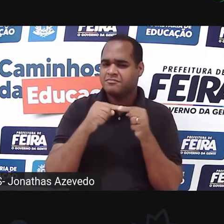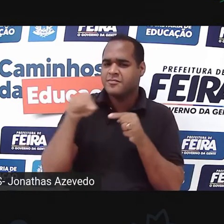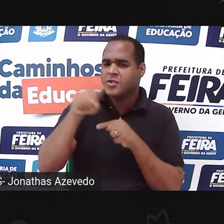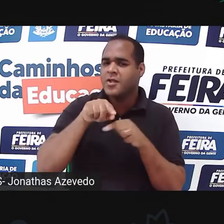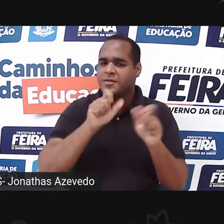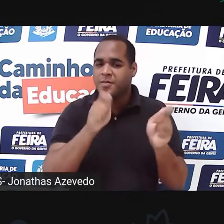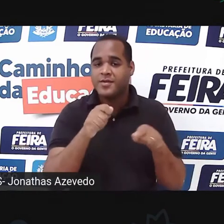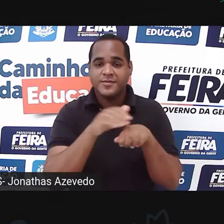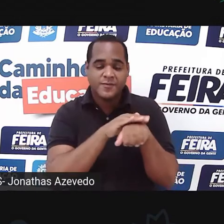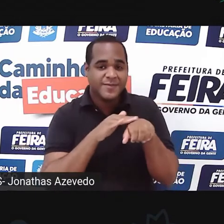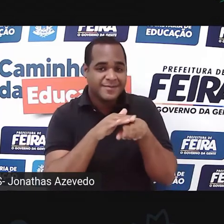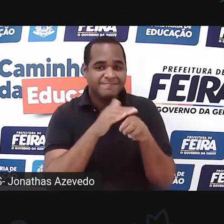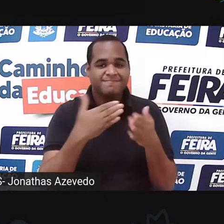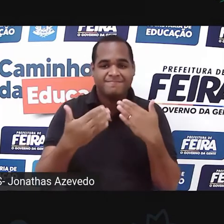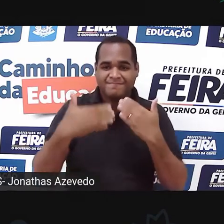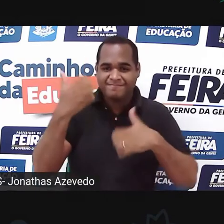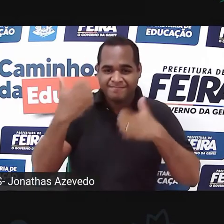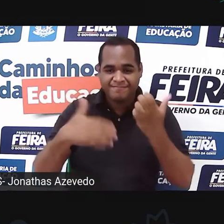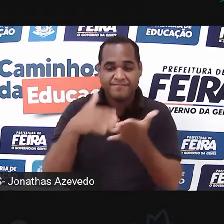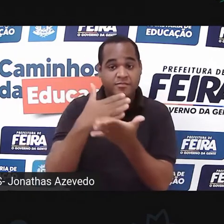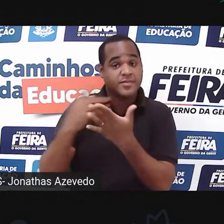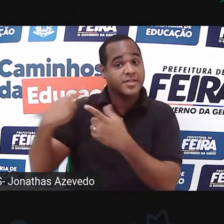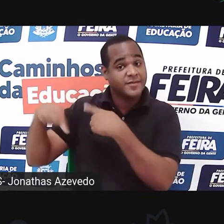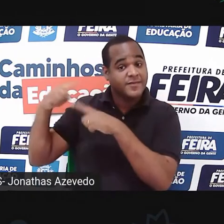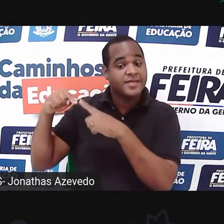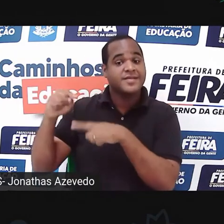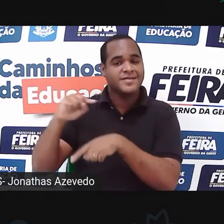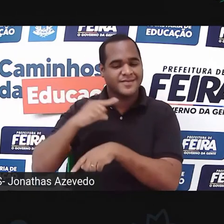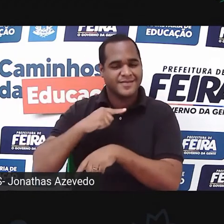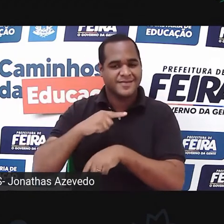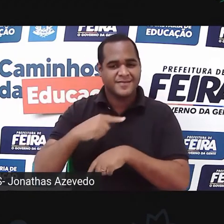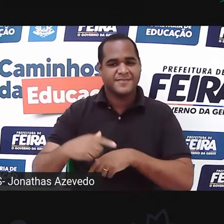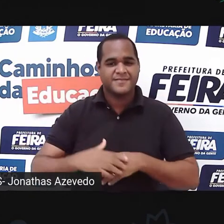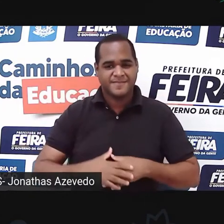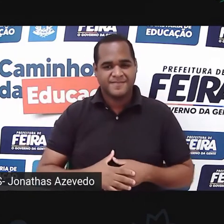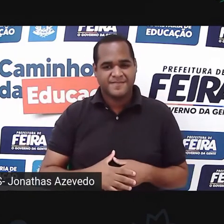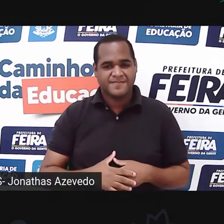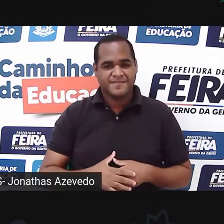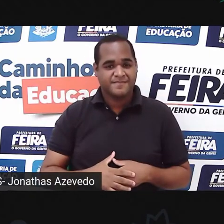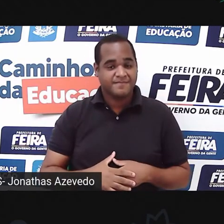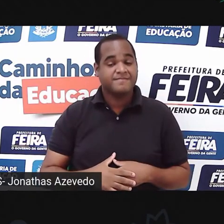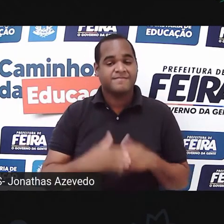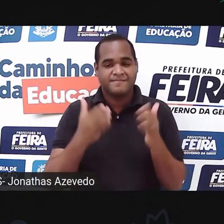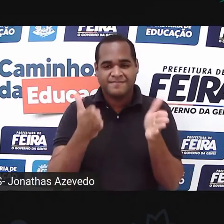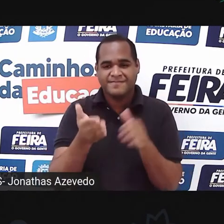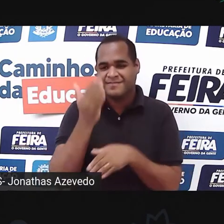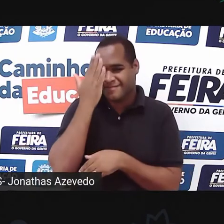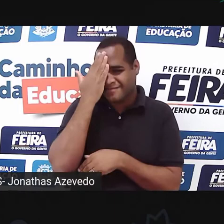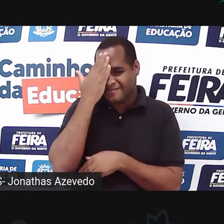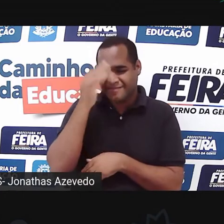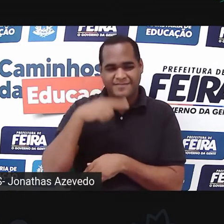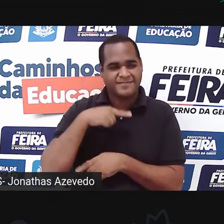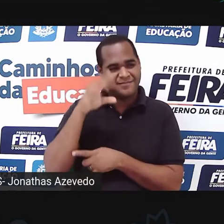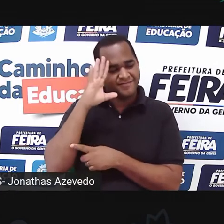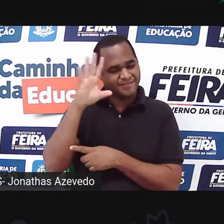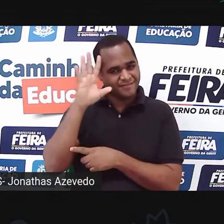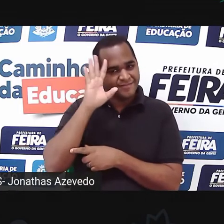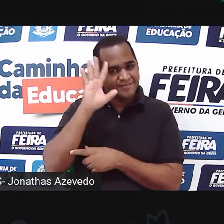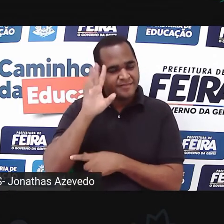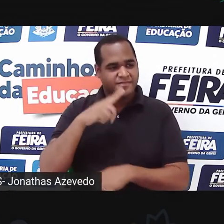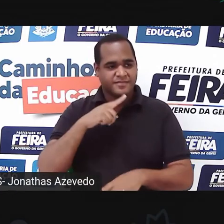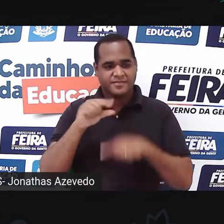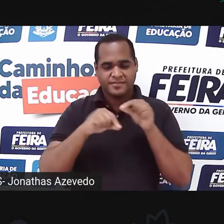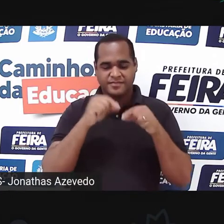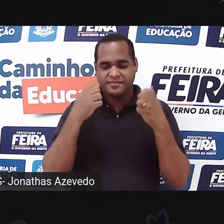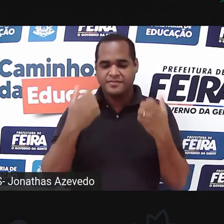começamos a estudar em uma aula antes dessa, tá bom? Então você já deve estar aí imaginando com certeza